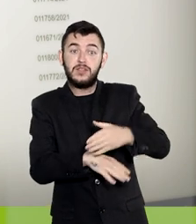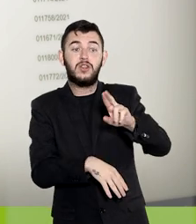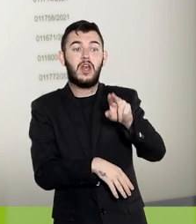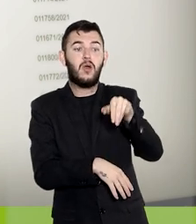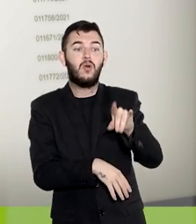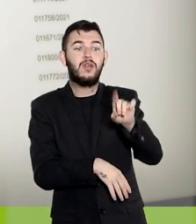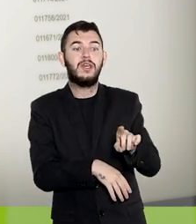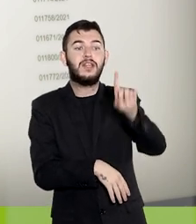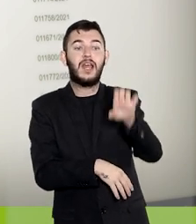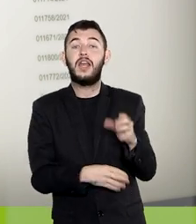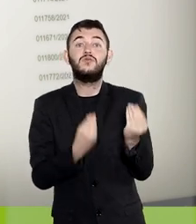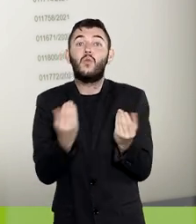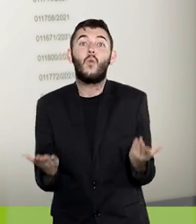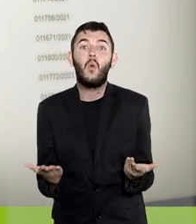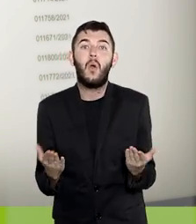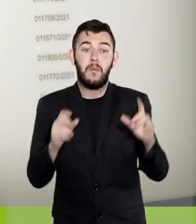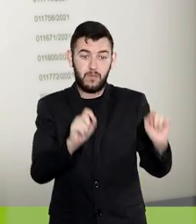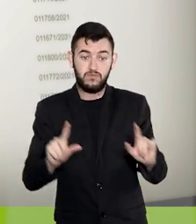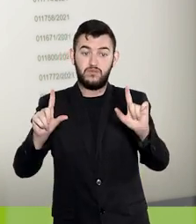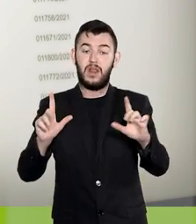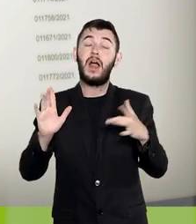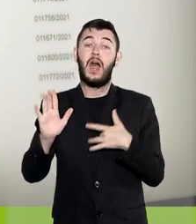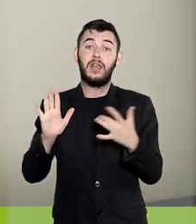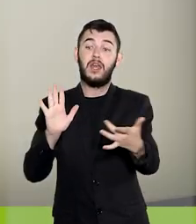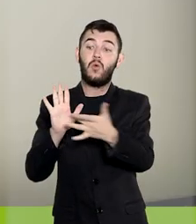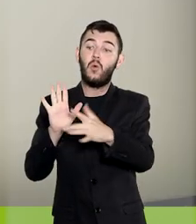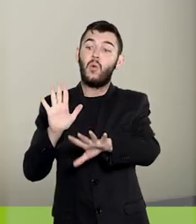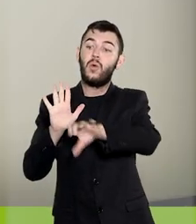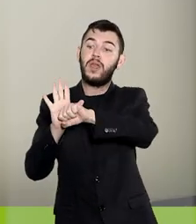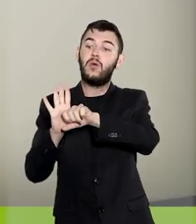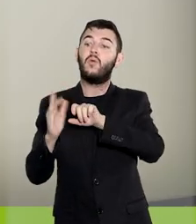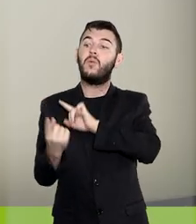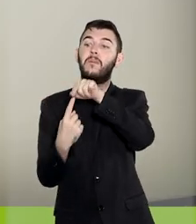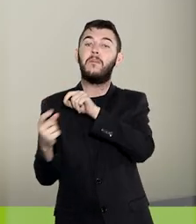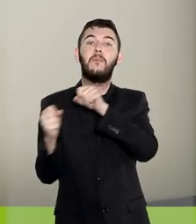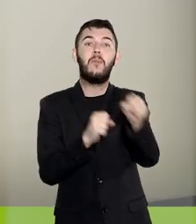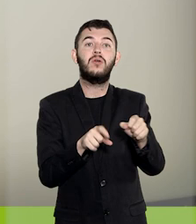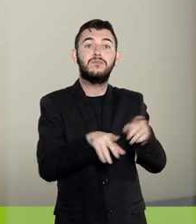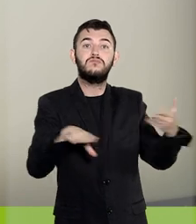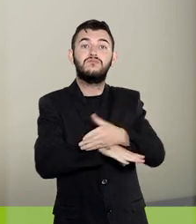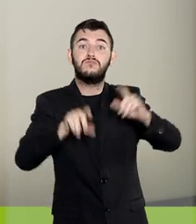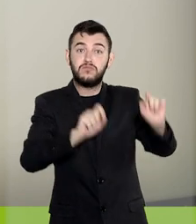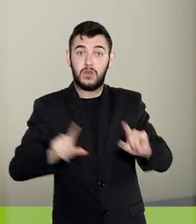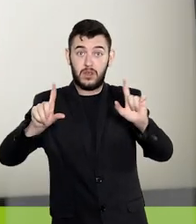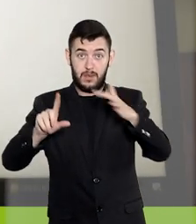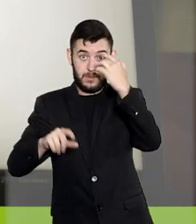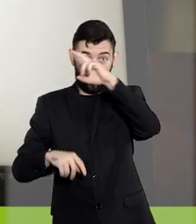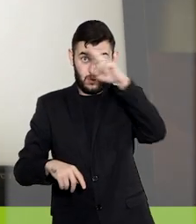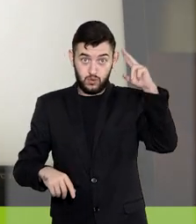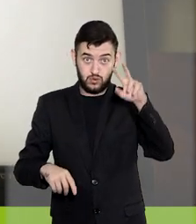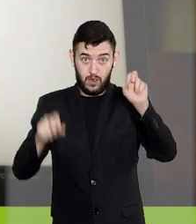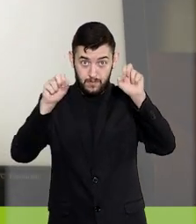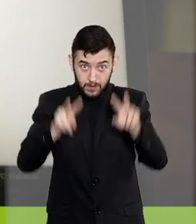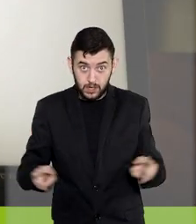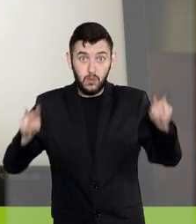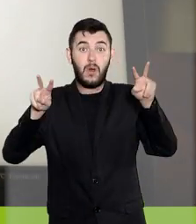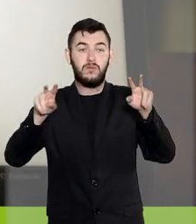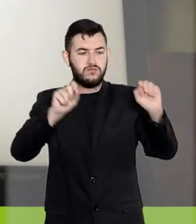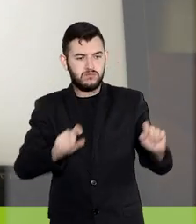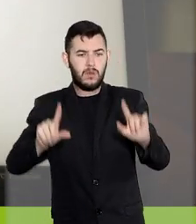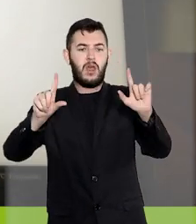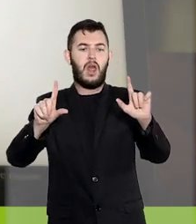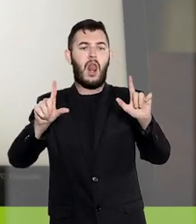pode ser realizada por meio deste ícone. Após realizar a identificação de acesso, o usuário irá